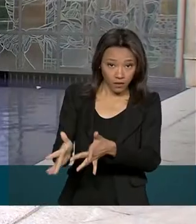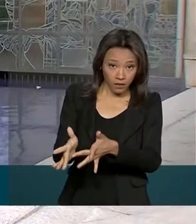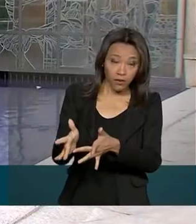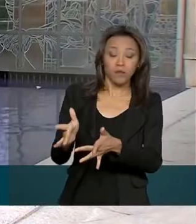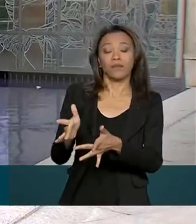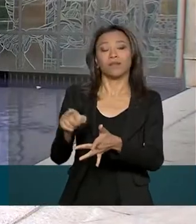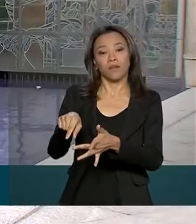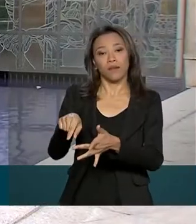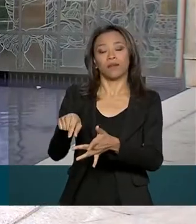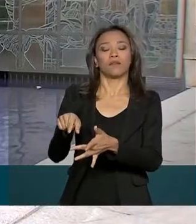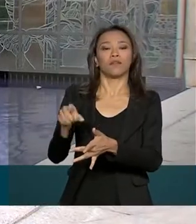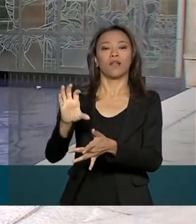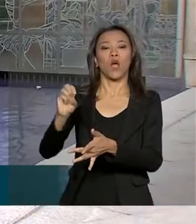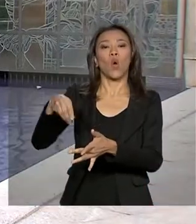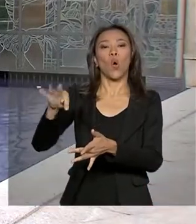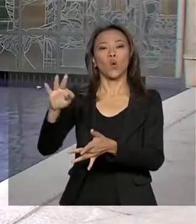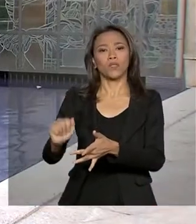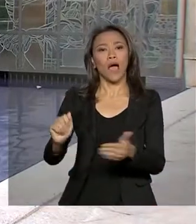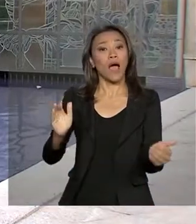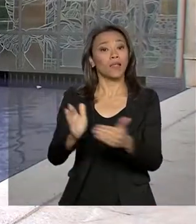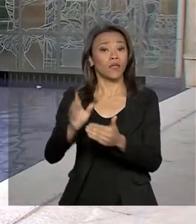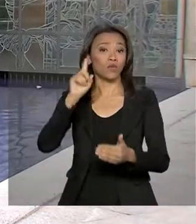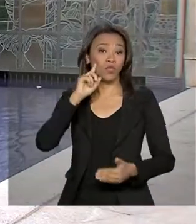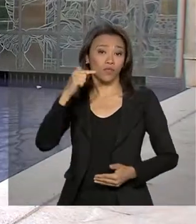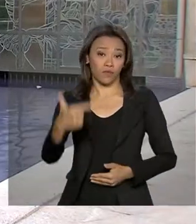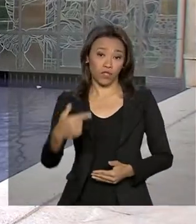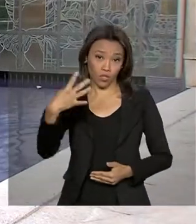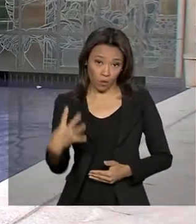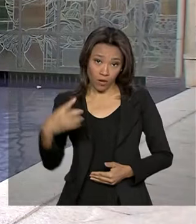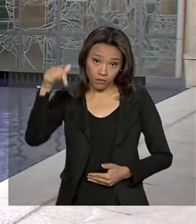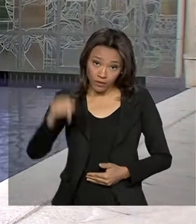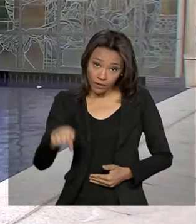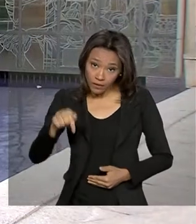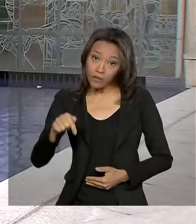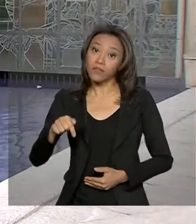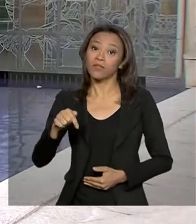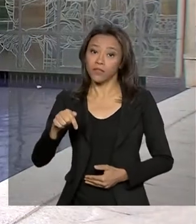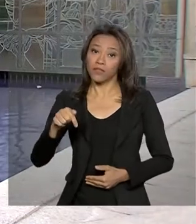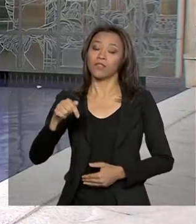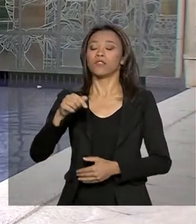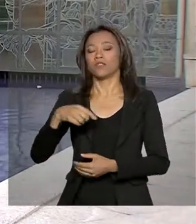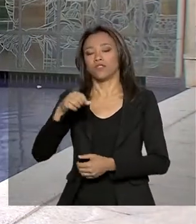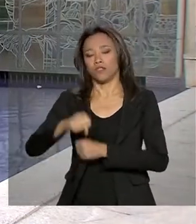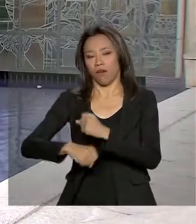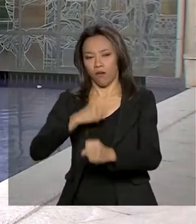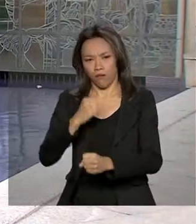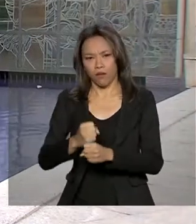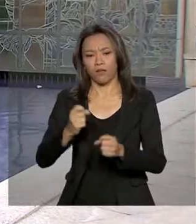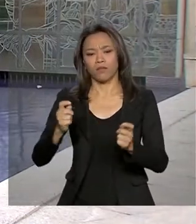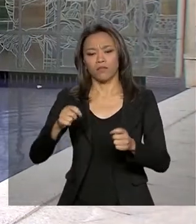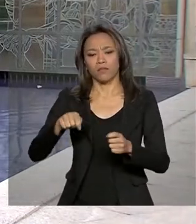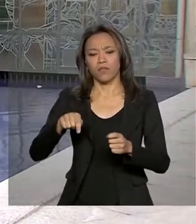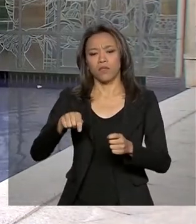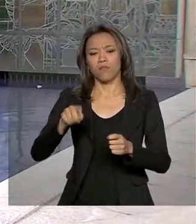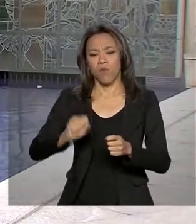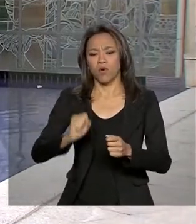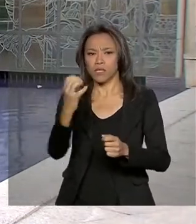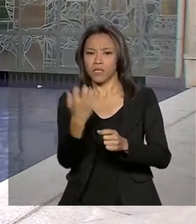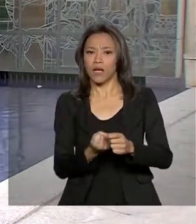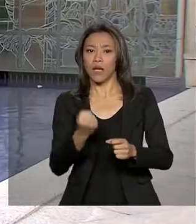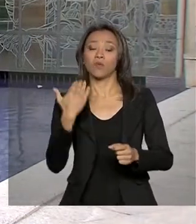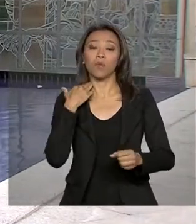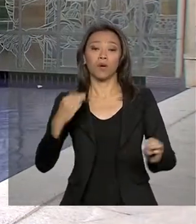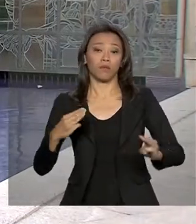FGTS até o dia 24 de julho deste ano vai poder sacar o valor complementar nas agências da